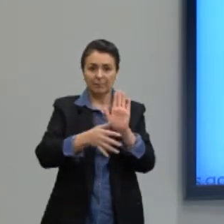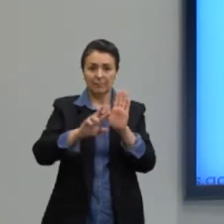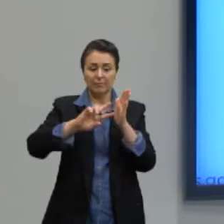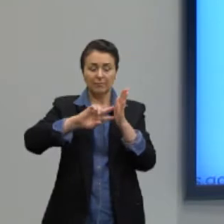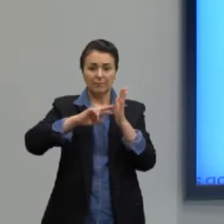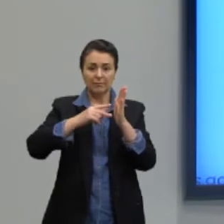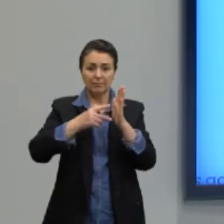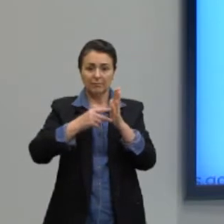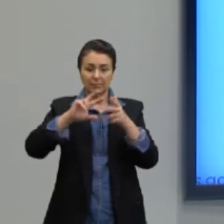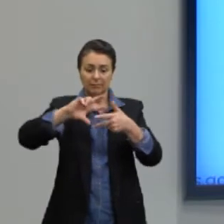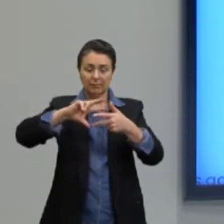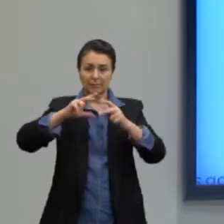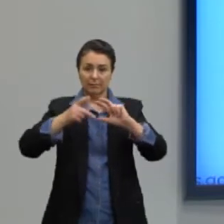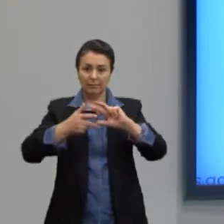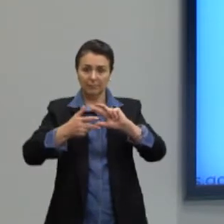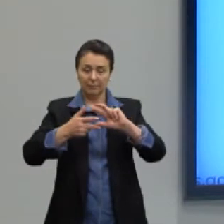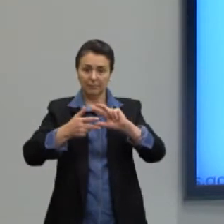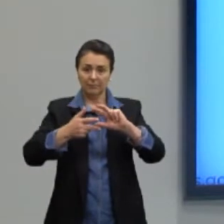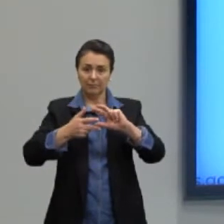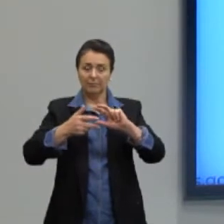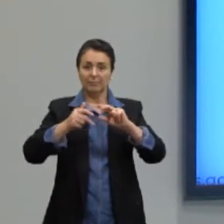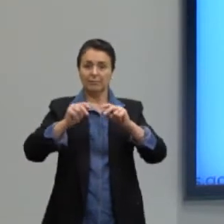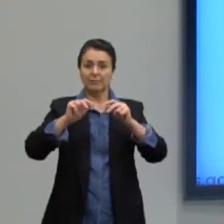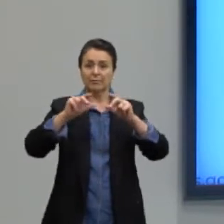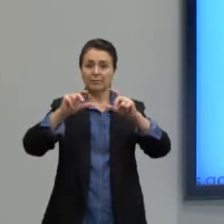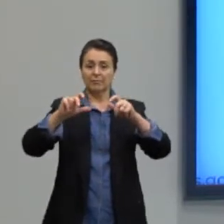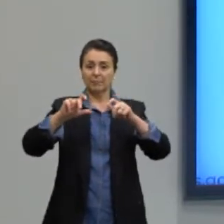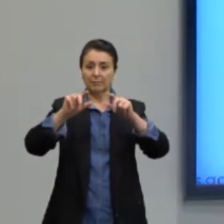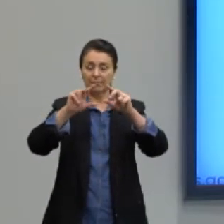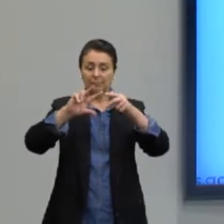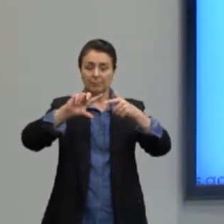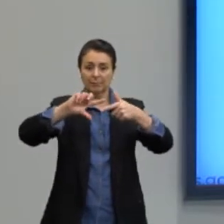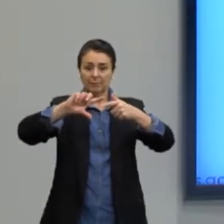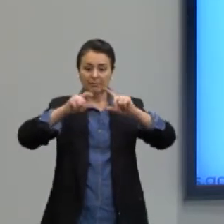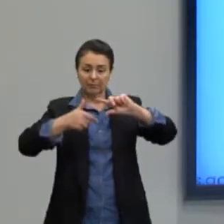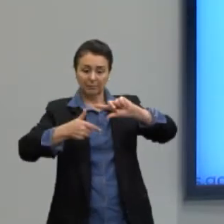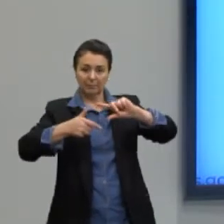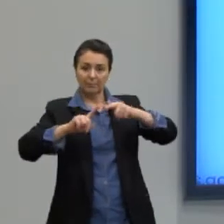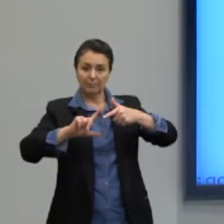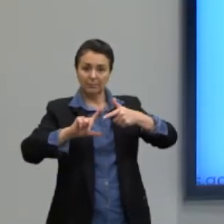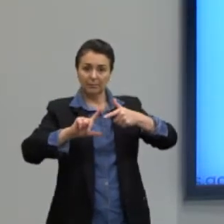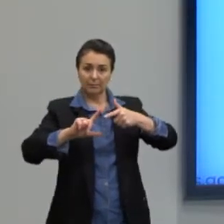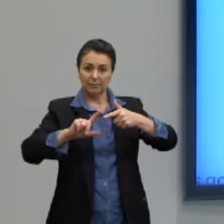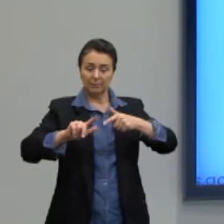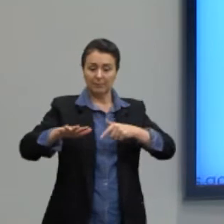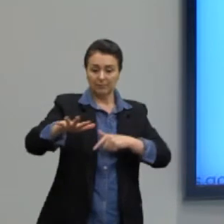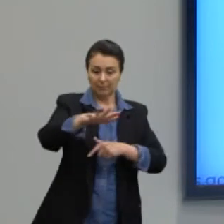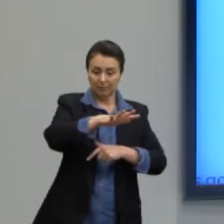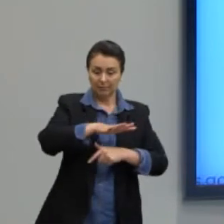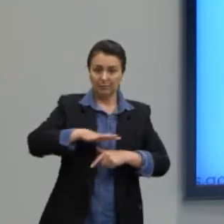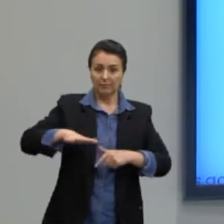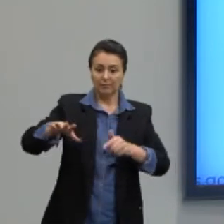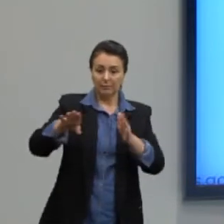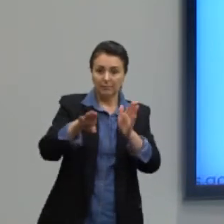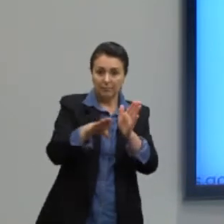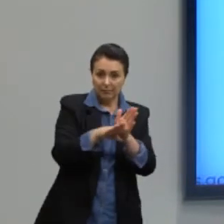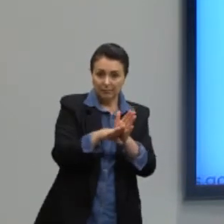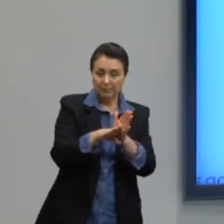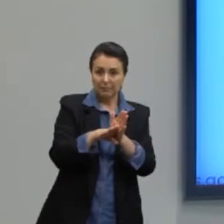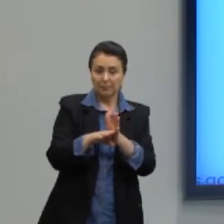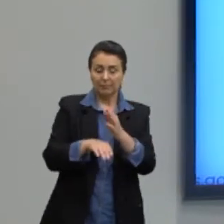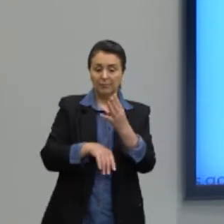que é um sólido geométrico formado por uma região de espaço, delimitado por pelo menos